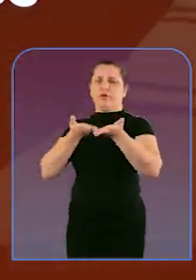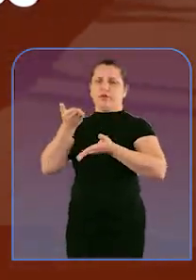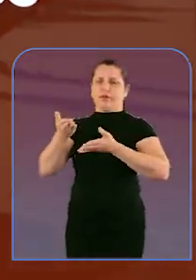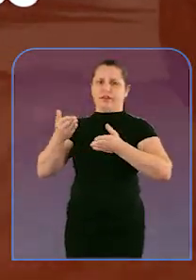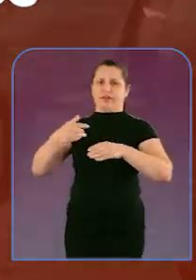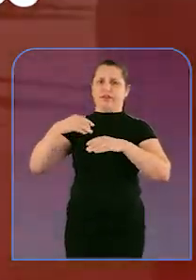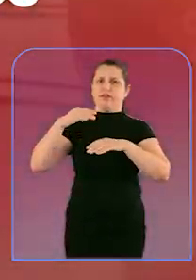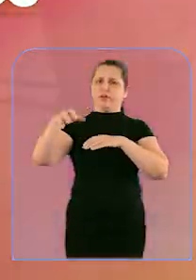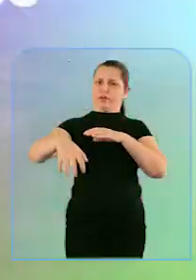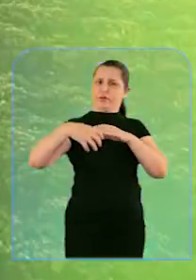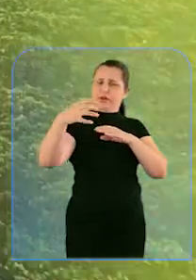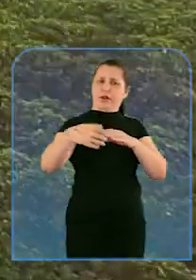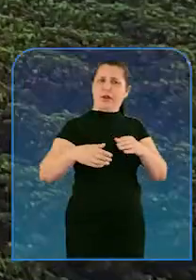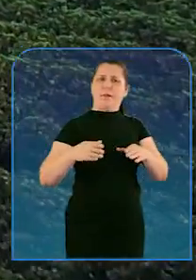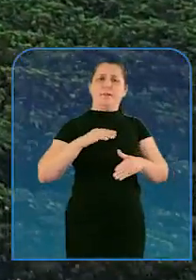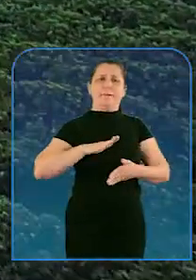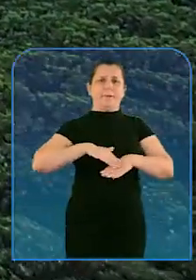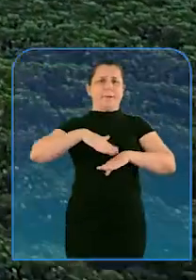o agricultor.